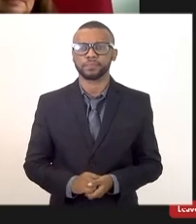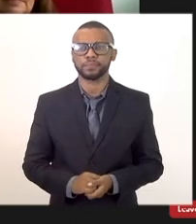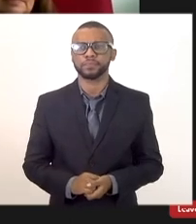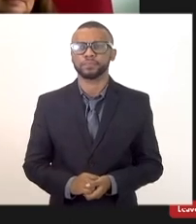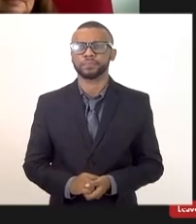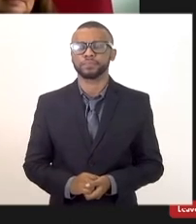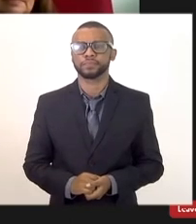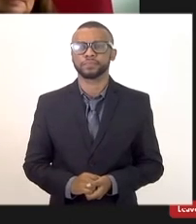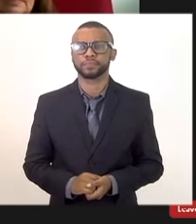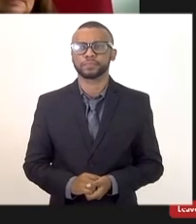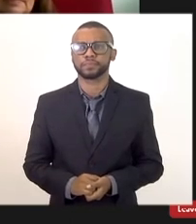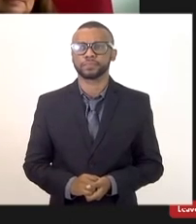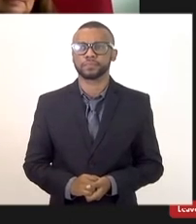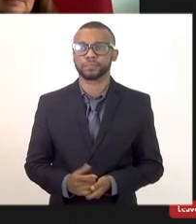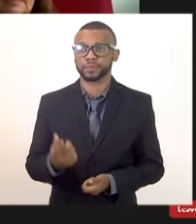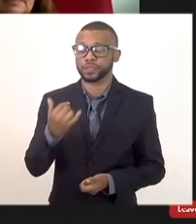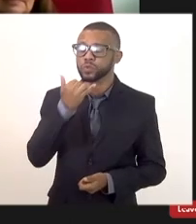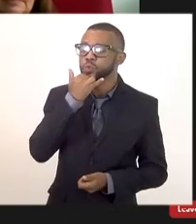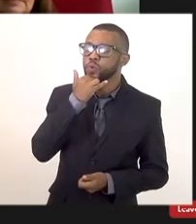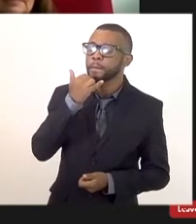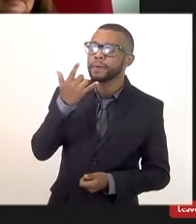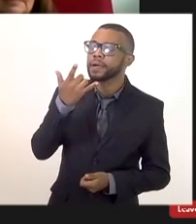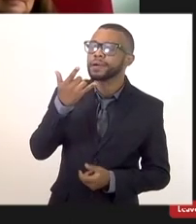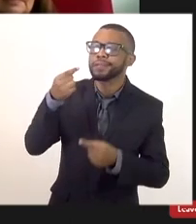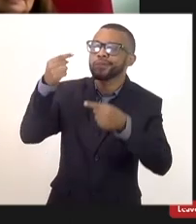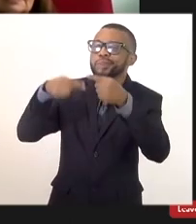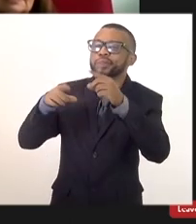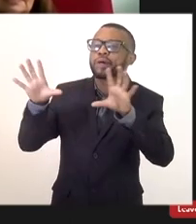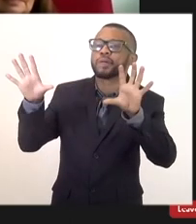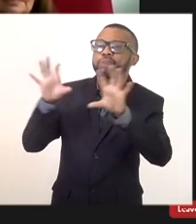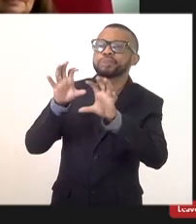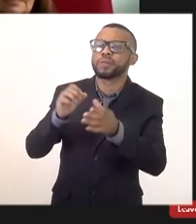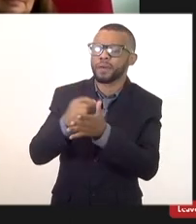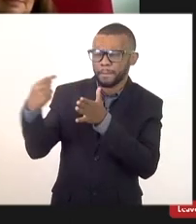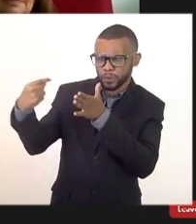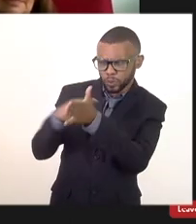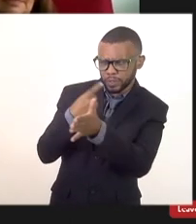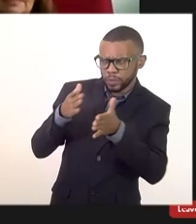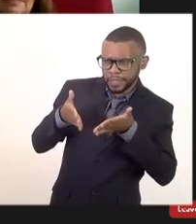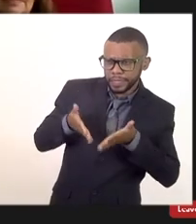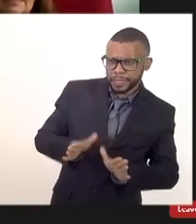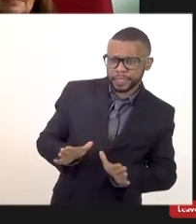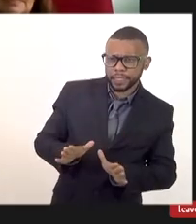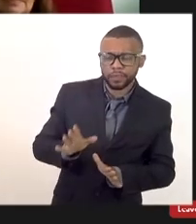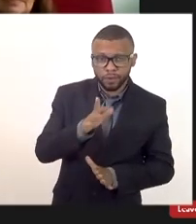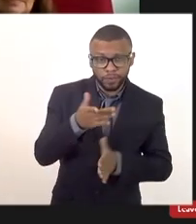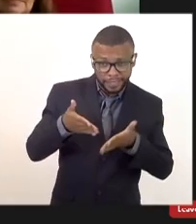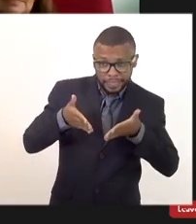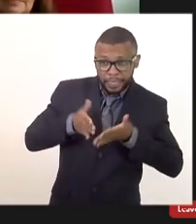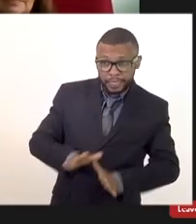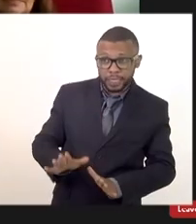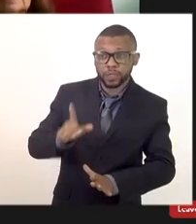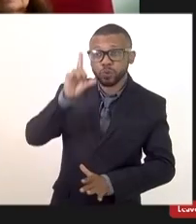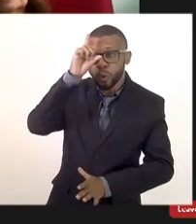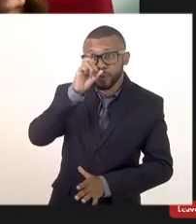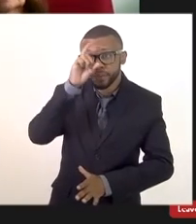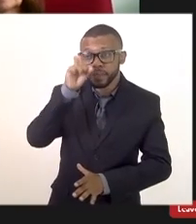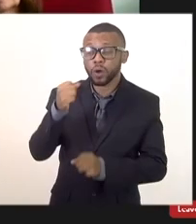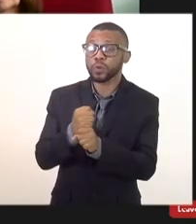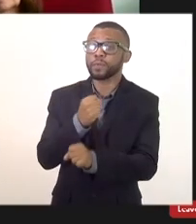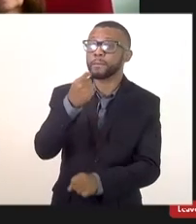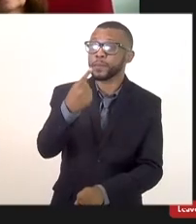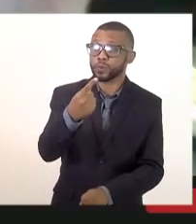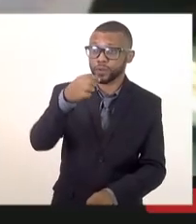eu nasci falhou o senhor perguntou se eu nasci no hospital nasci nasci nasci em 1979